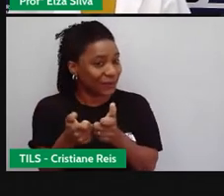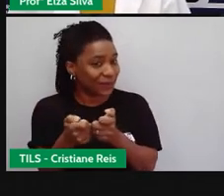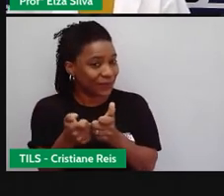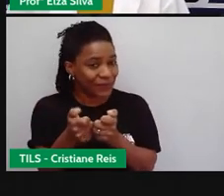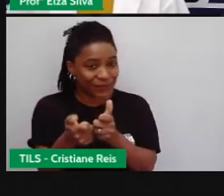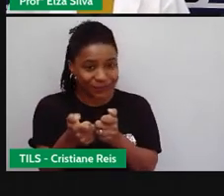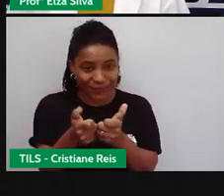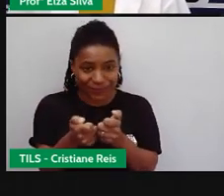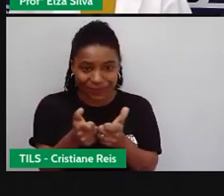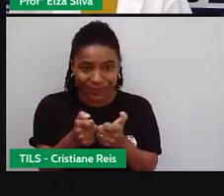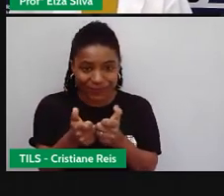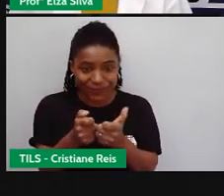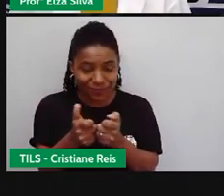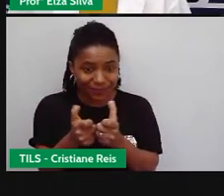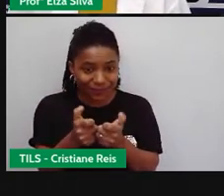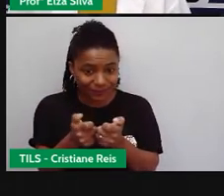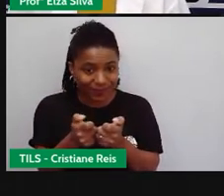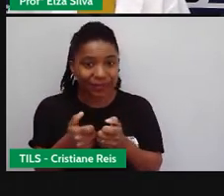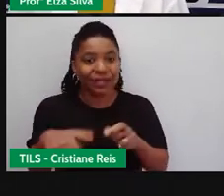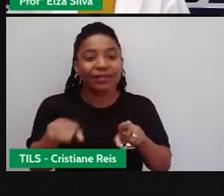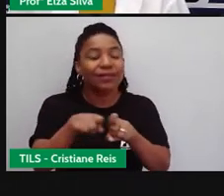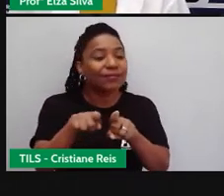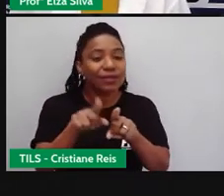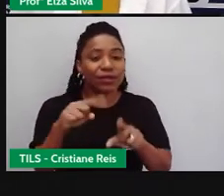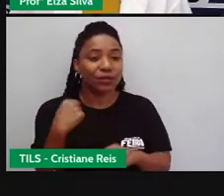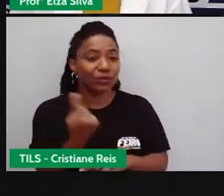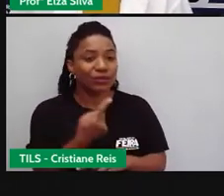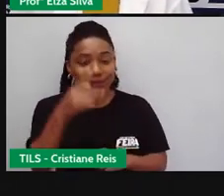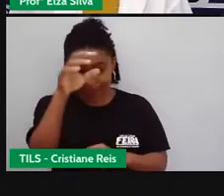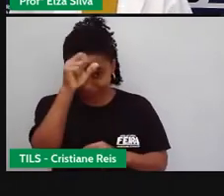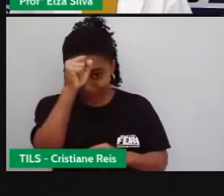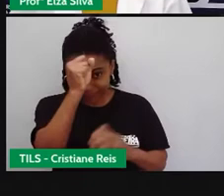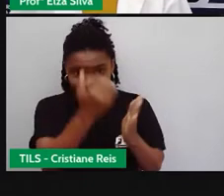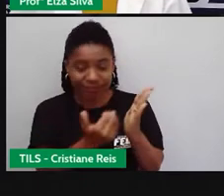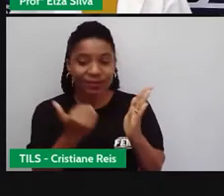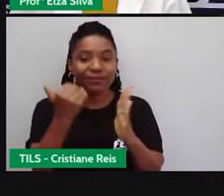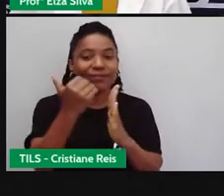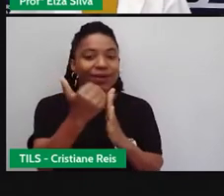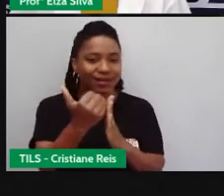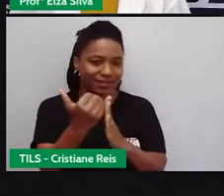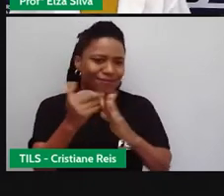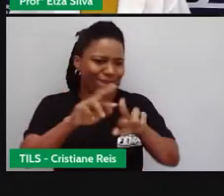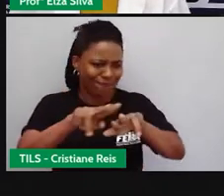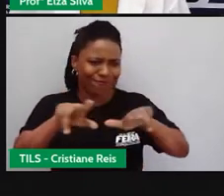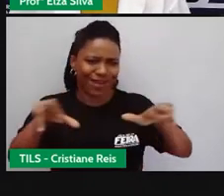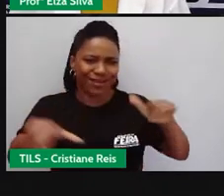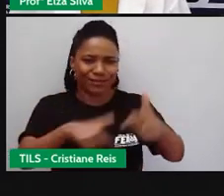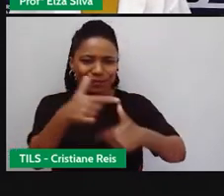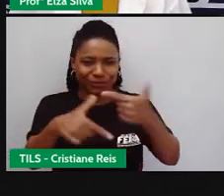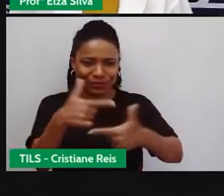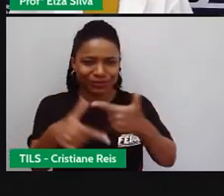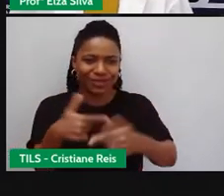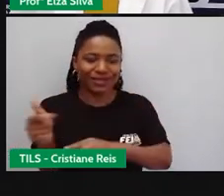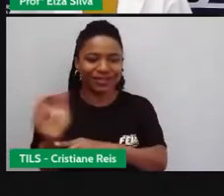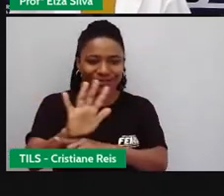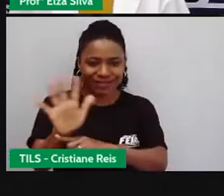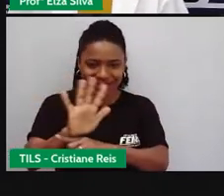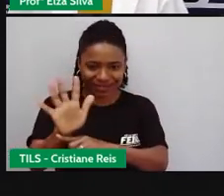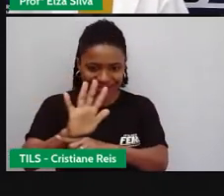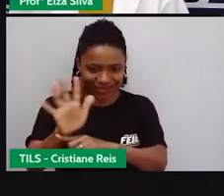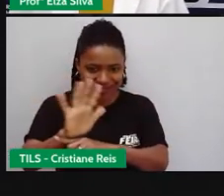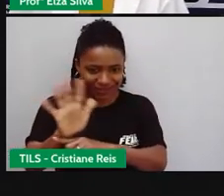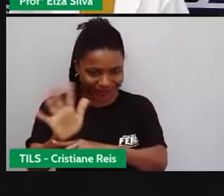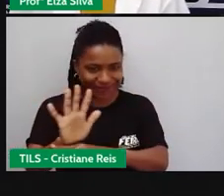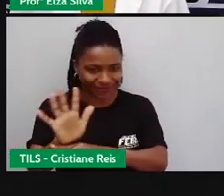também iremos ampliar o nosso vocabulário a respeito das produções cinematográficas. Além disso,